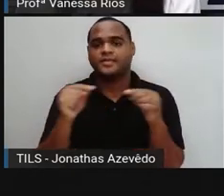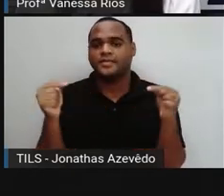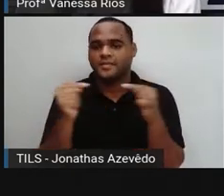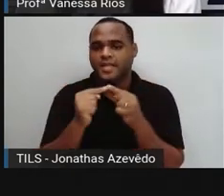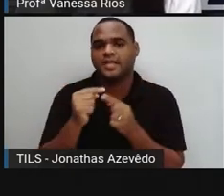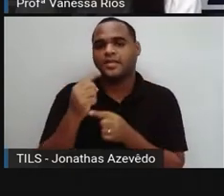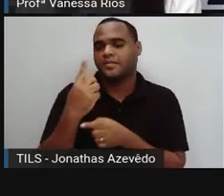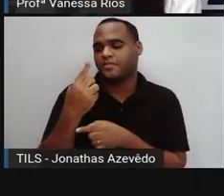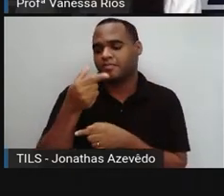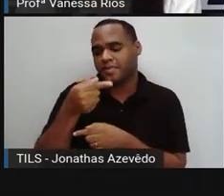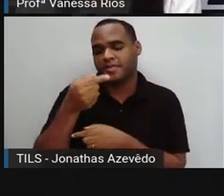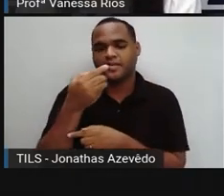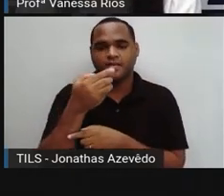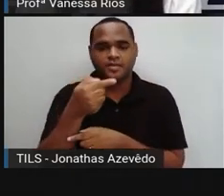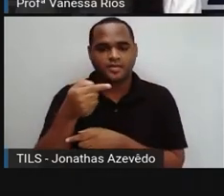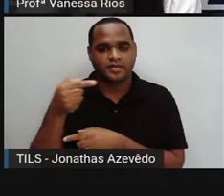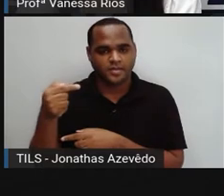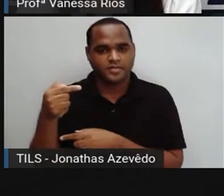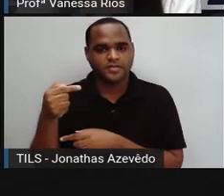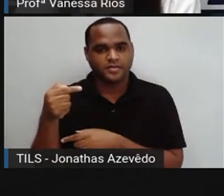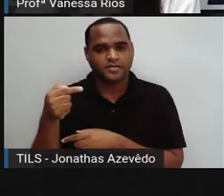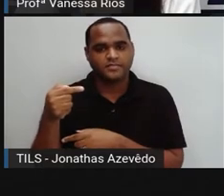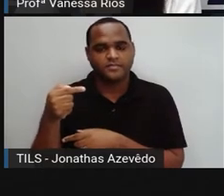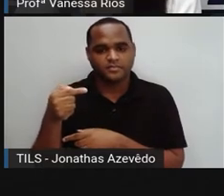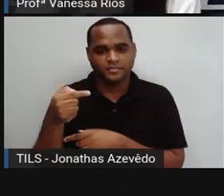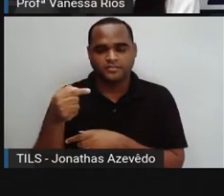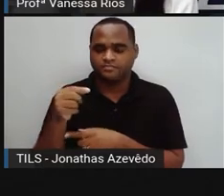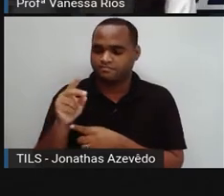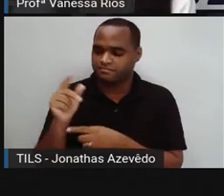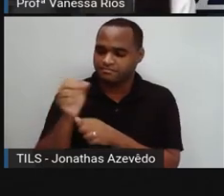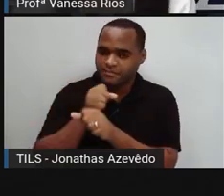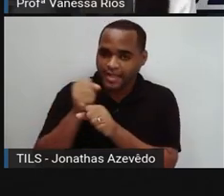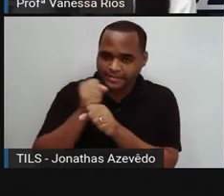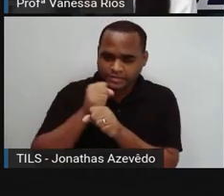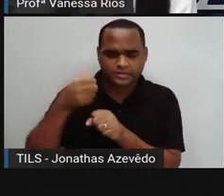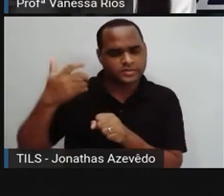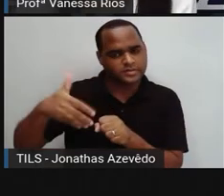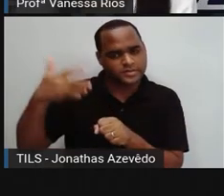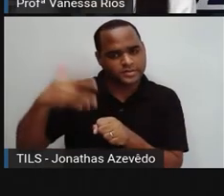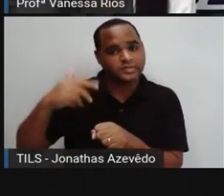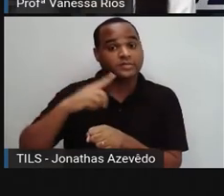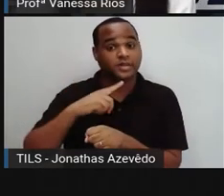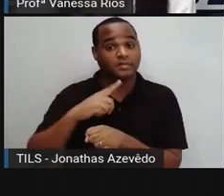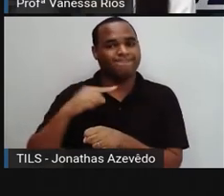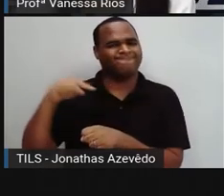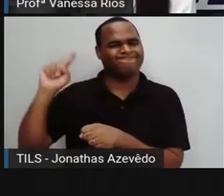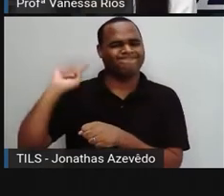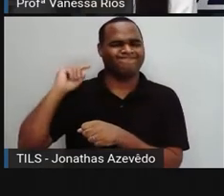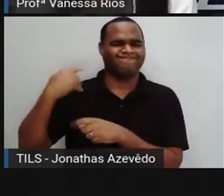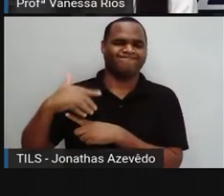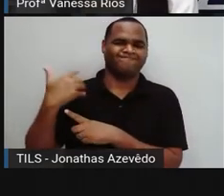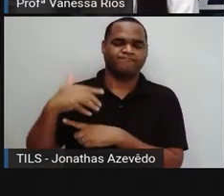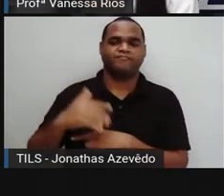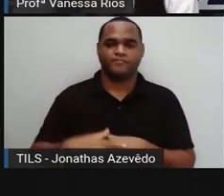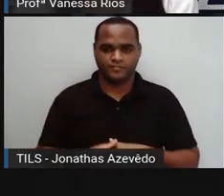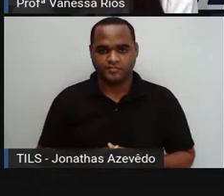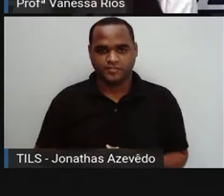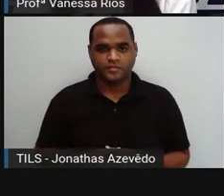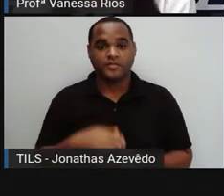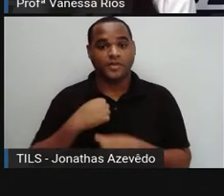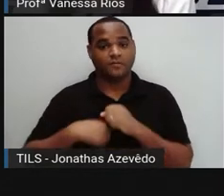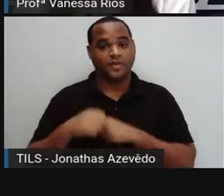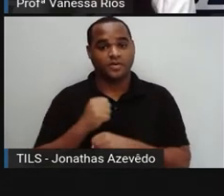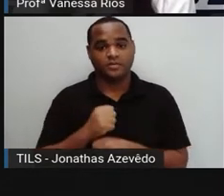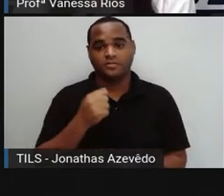1777, muitos e muitos anos atrás. Aí, no ano de